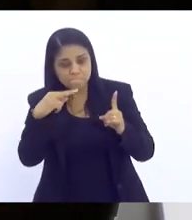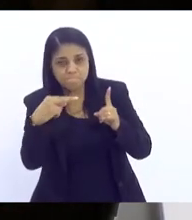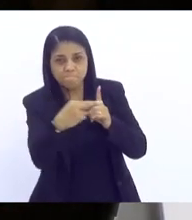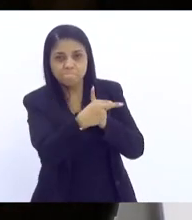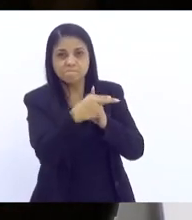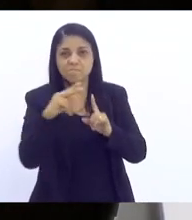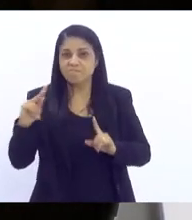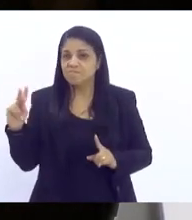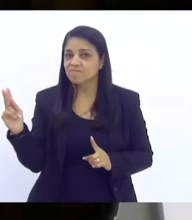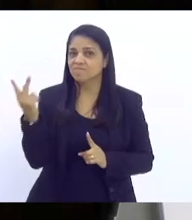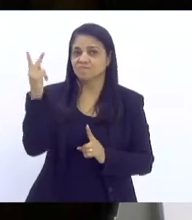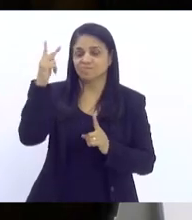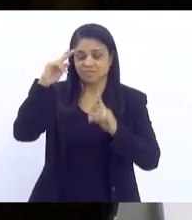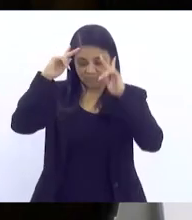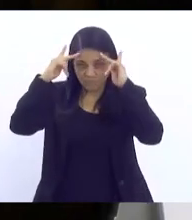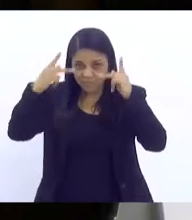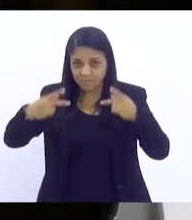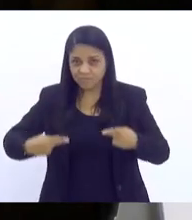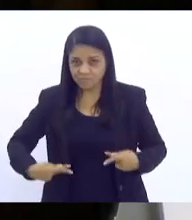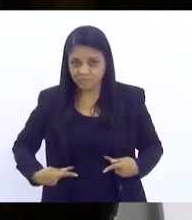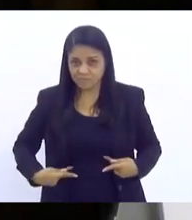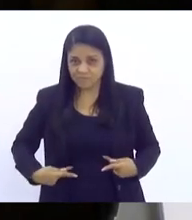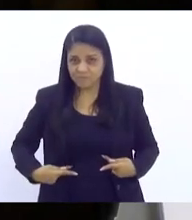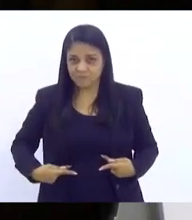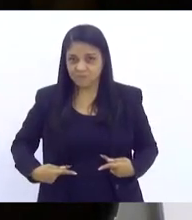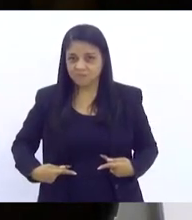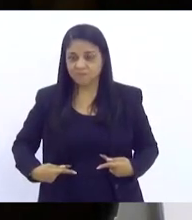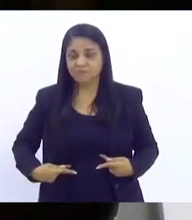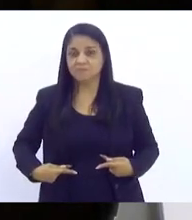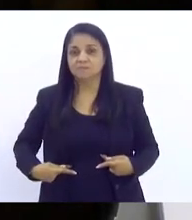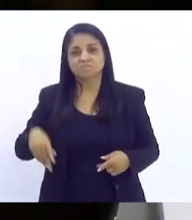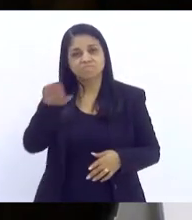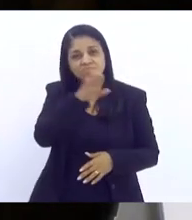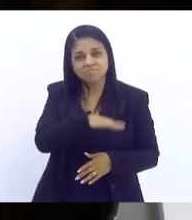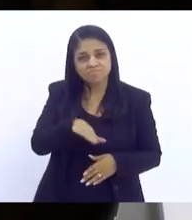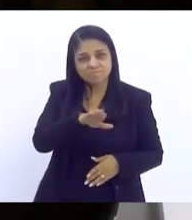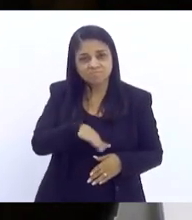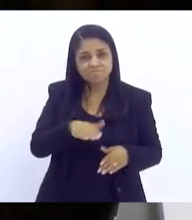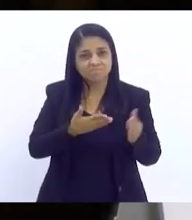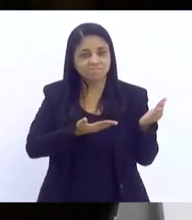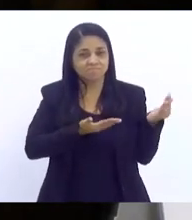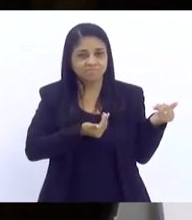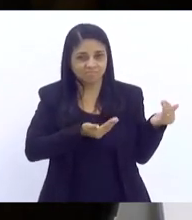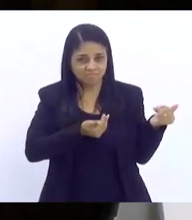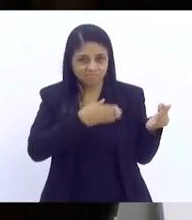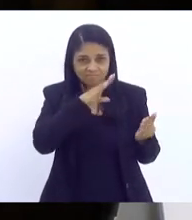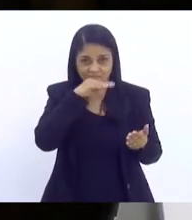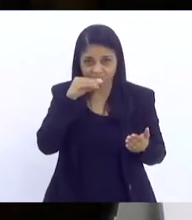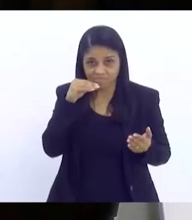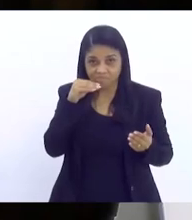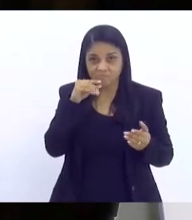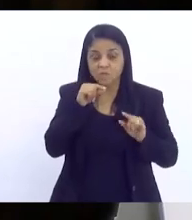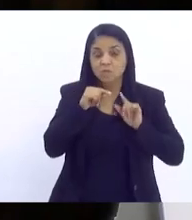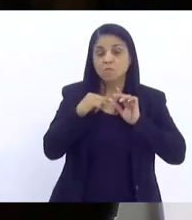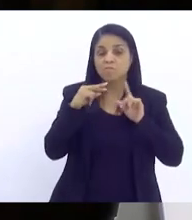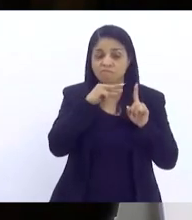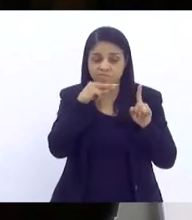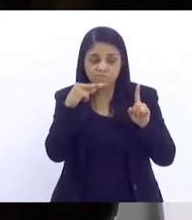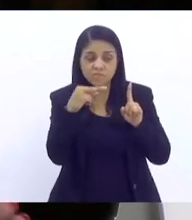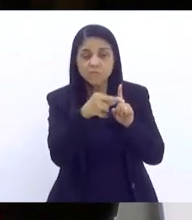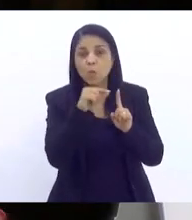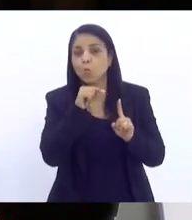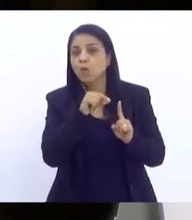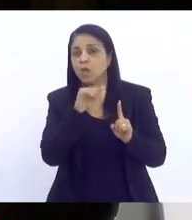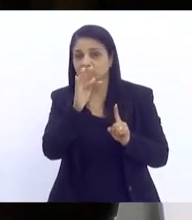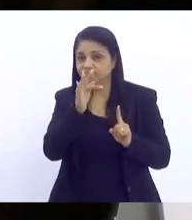valorização da humanidade, das nossas crianças e adolescentes, prevê uma visão que não é somente